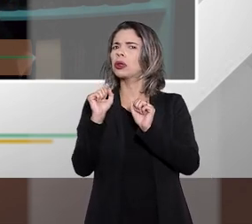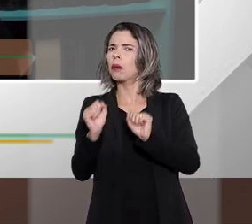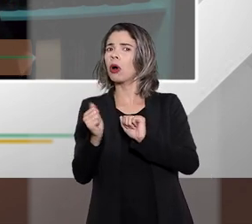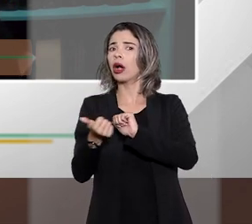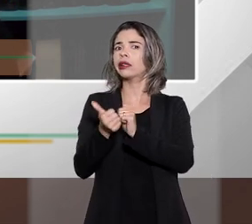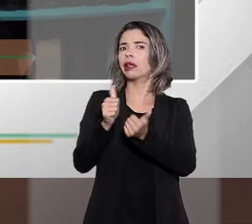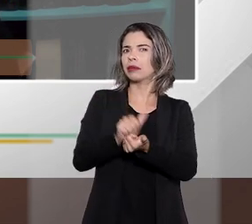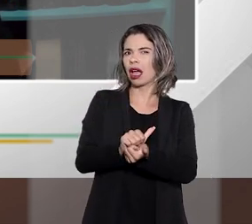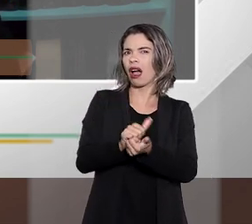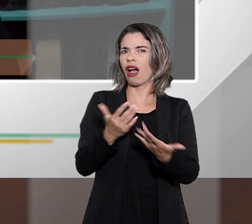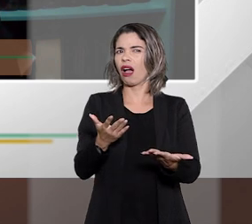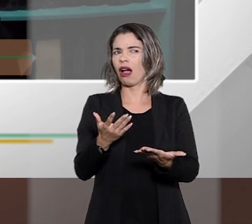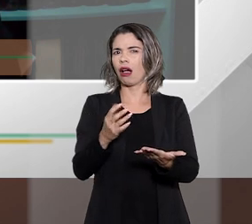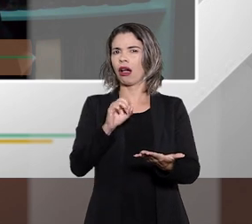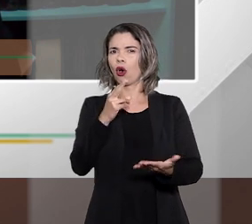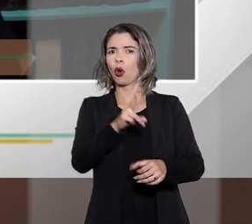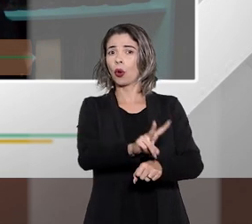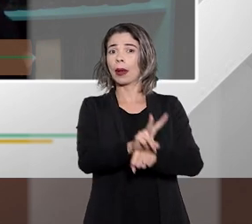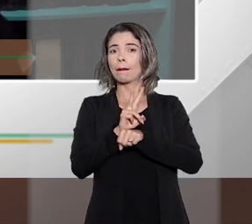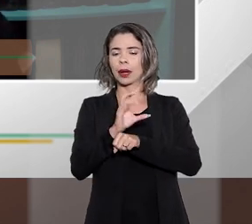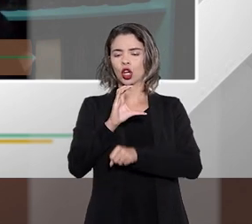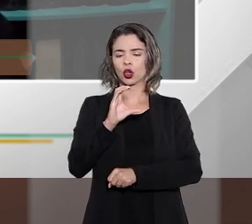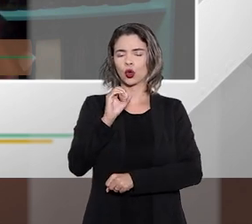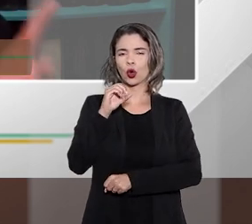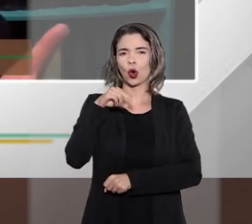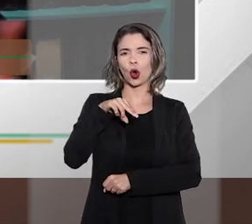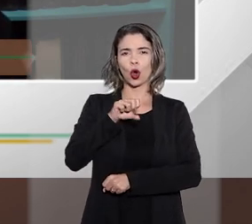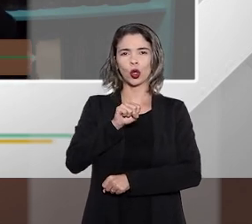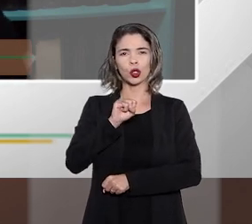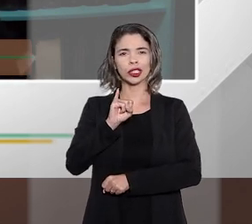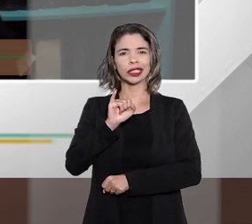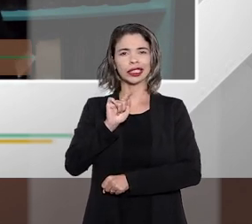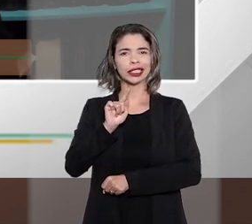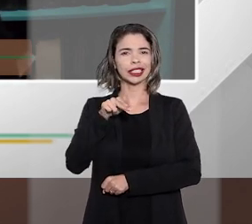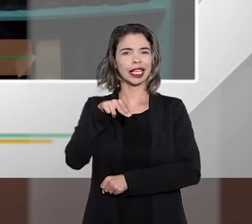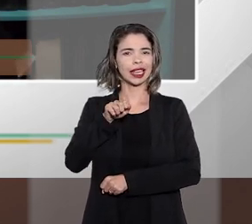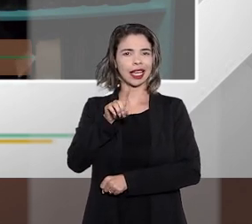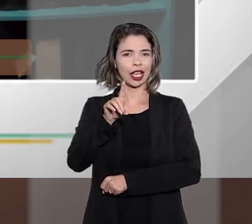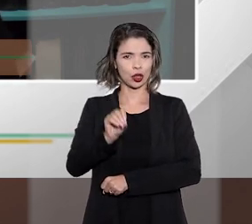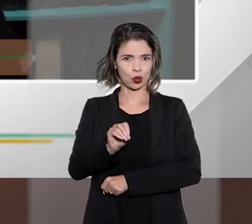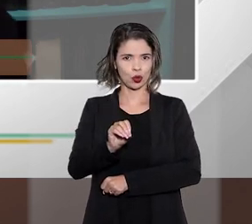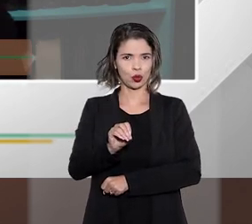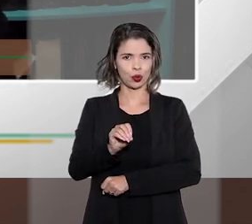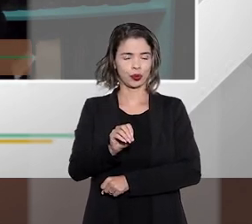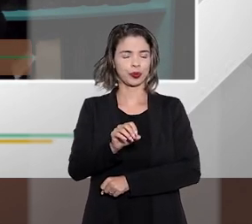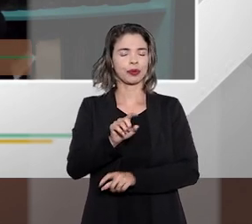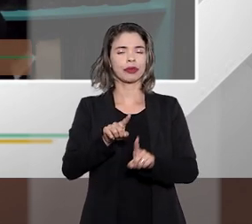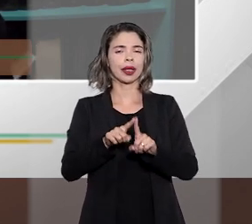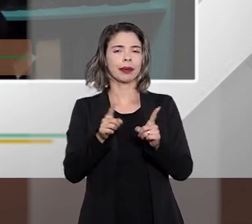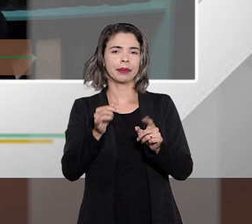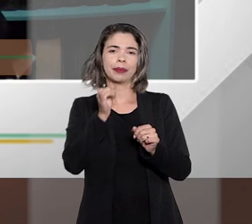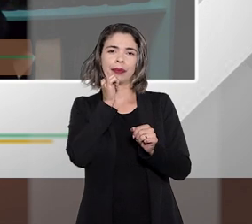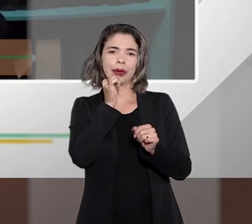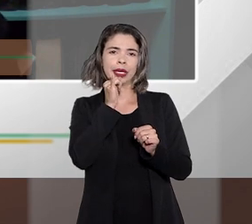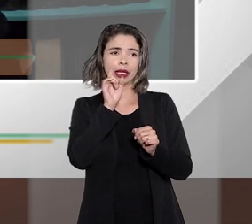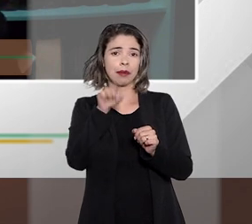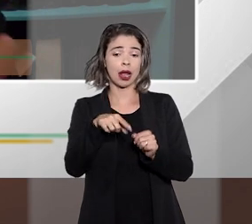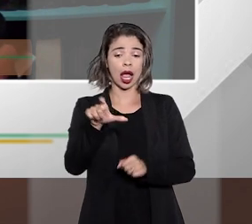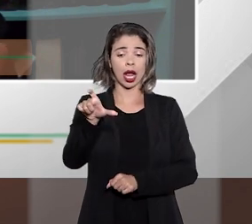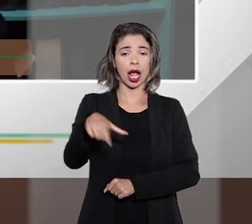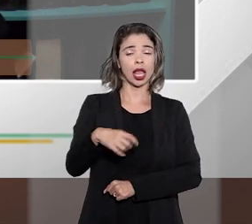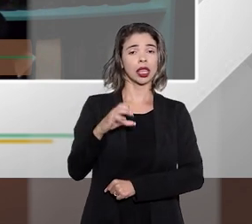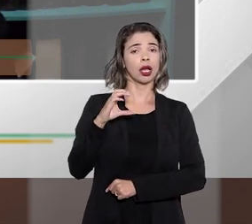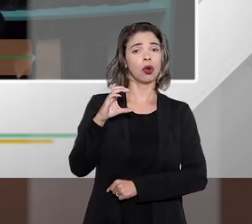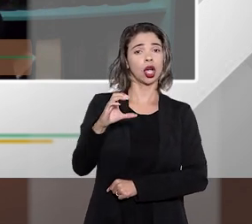um consignado por exemplo é quase um absurdo você chegar e oferecer um crédito um